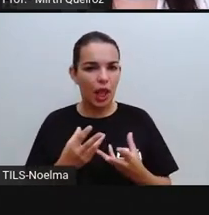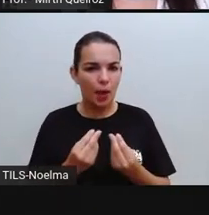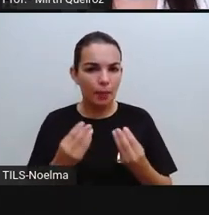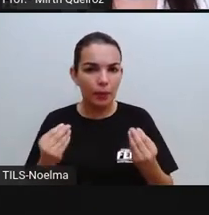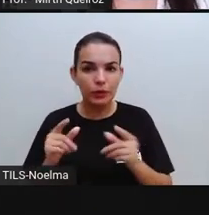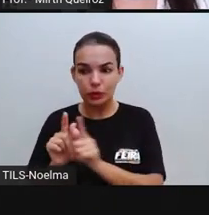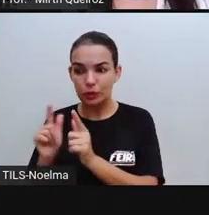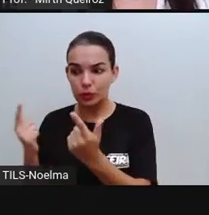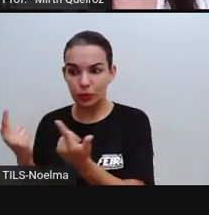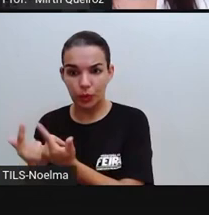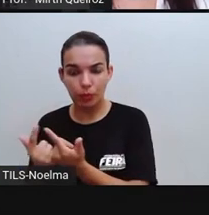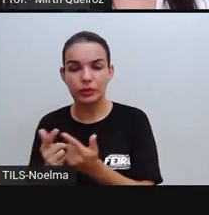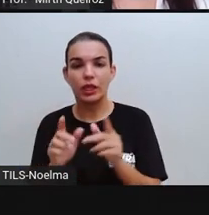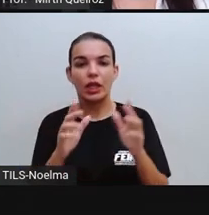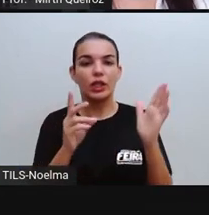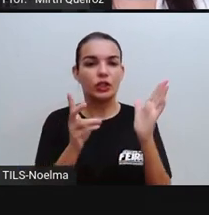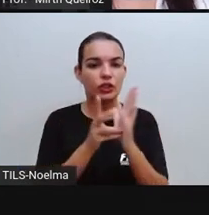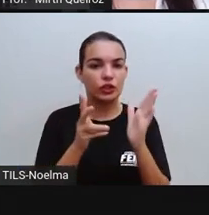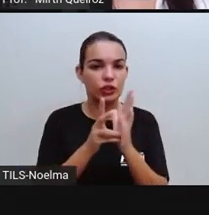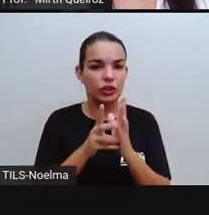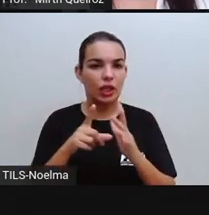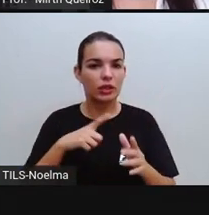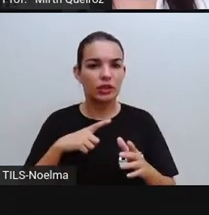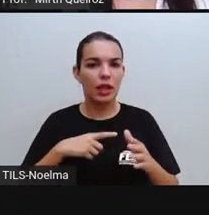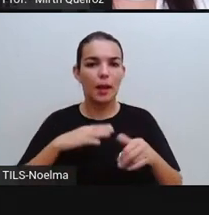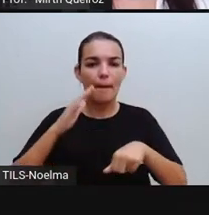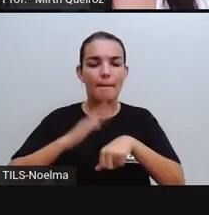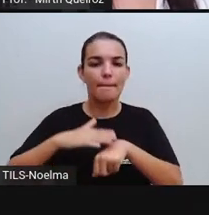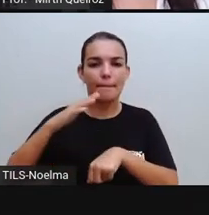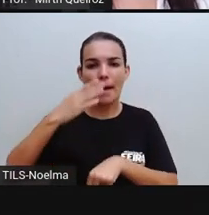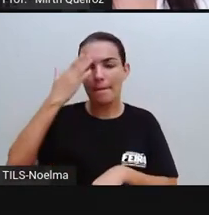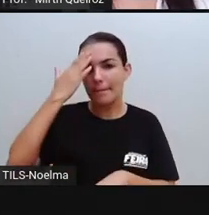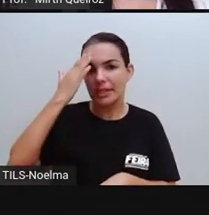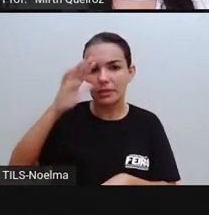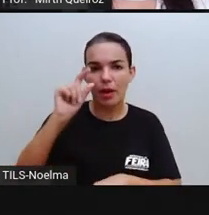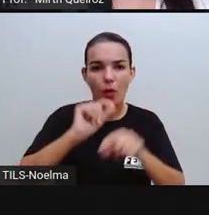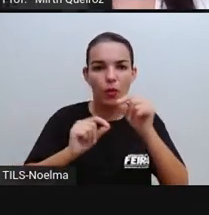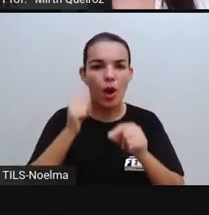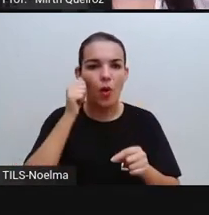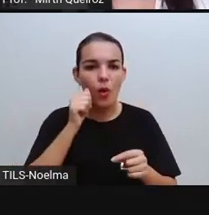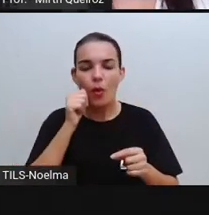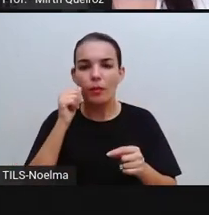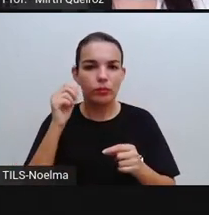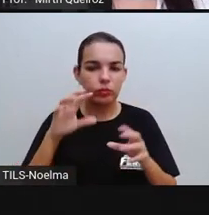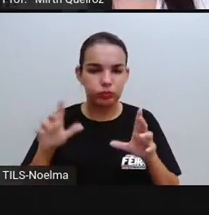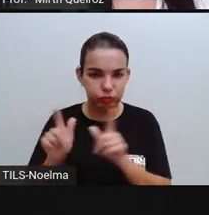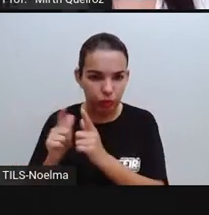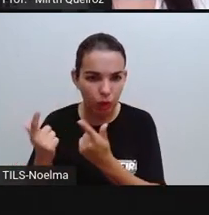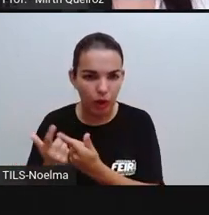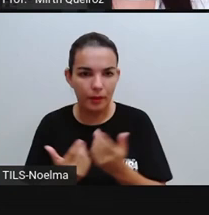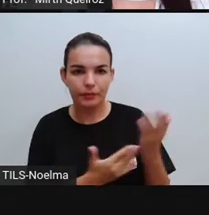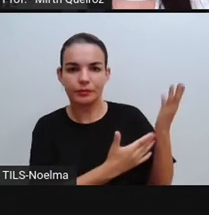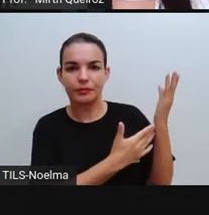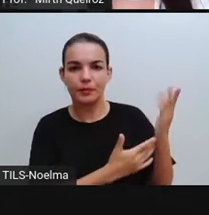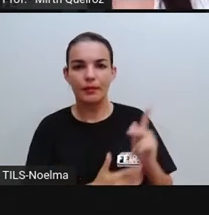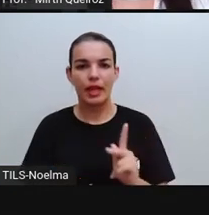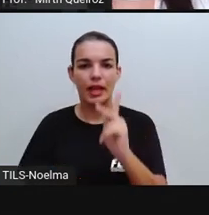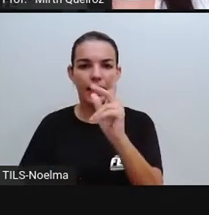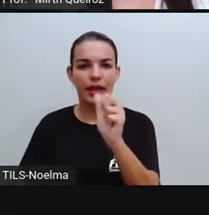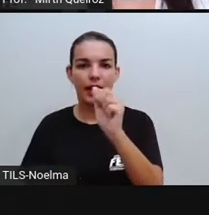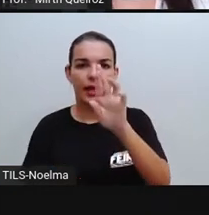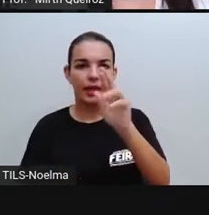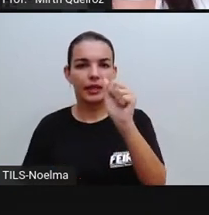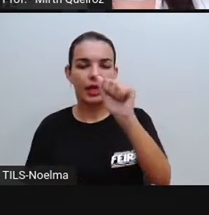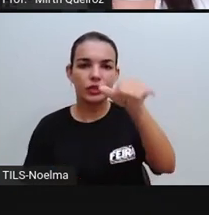grupos indígenas no país e entre as principais estão a Karajá, Bororo, Kaigang e Anomami. São